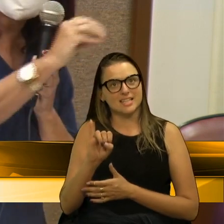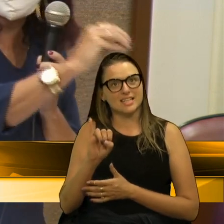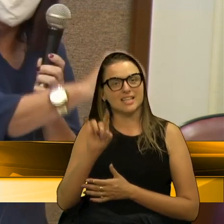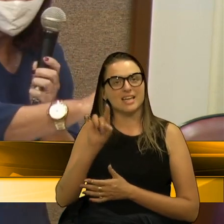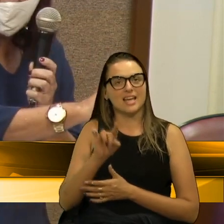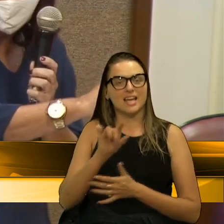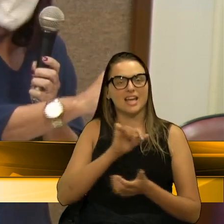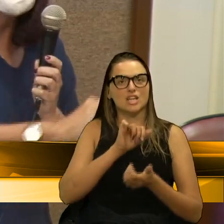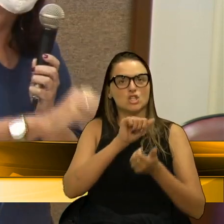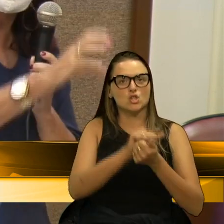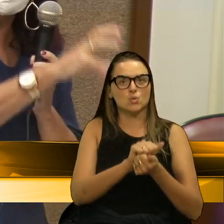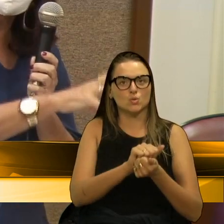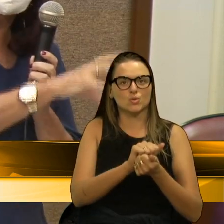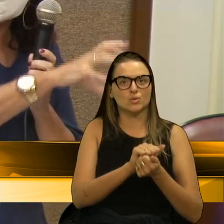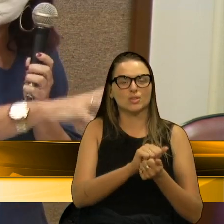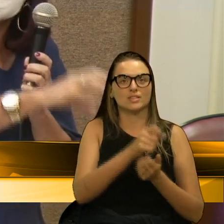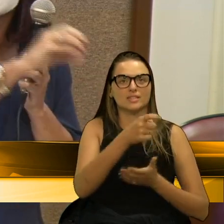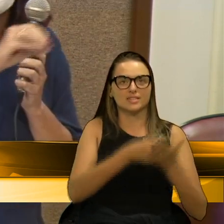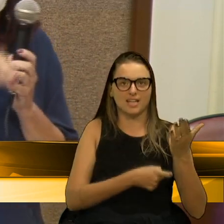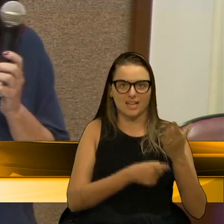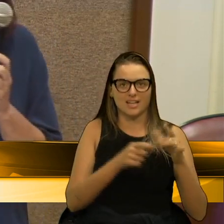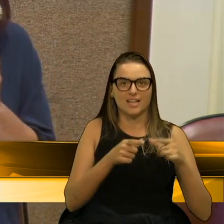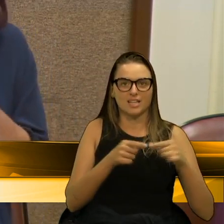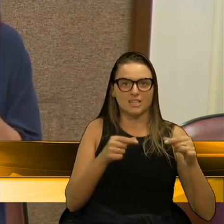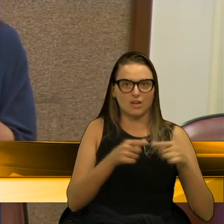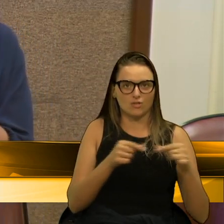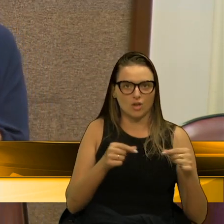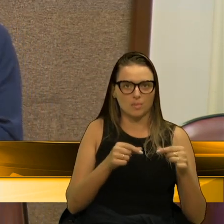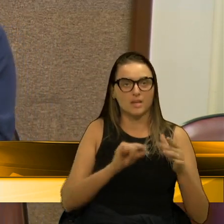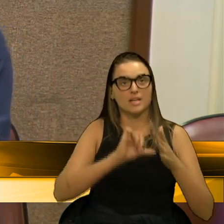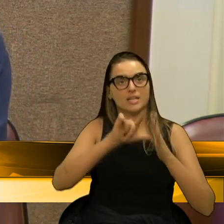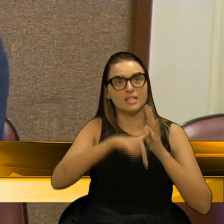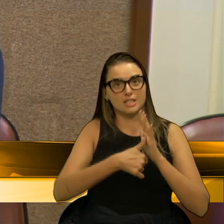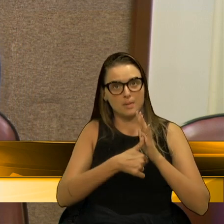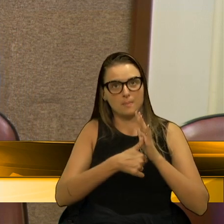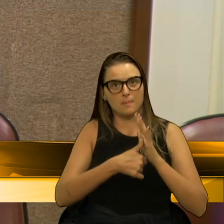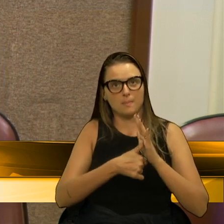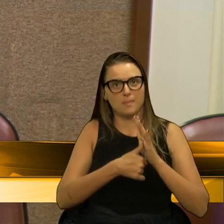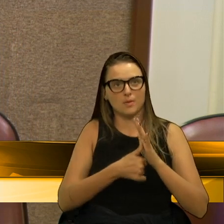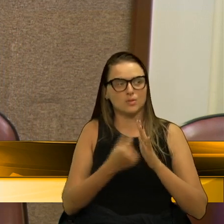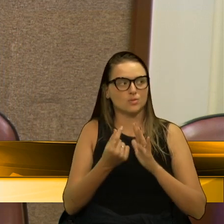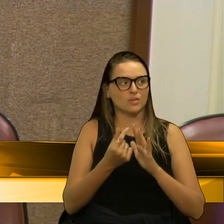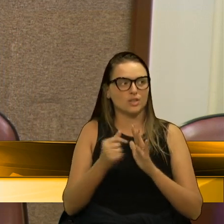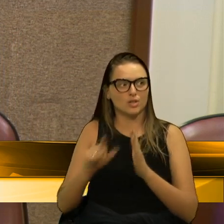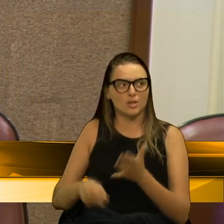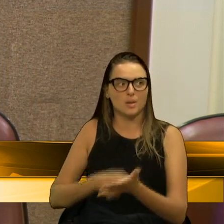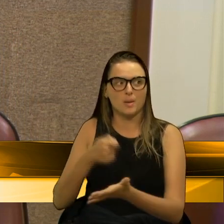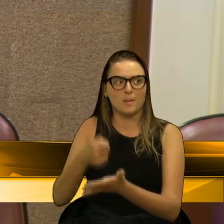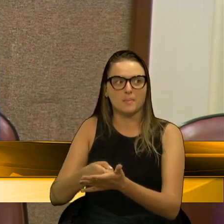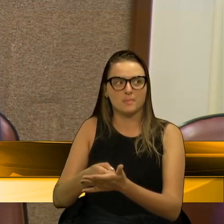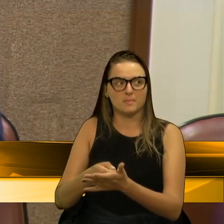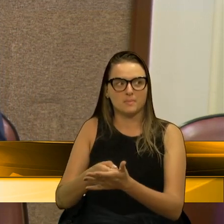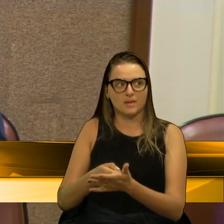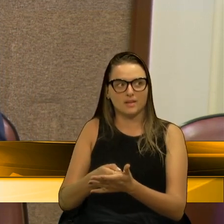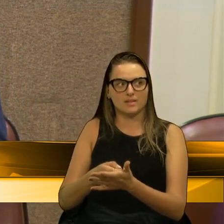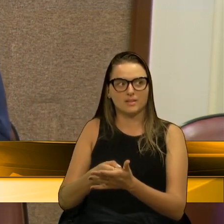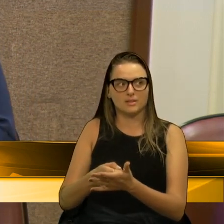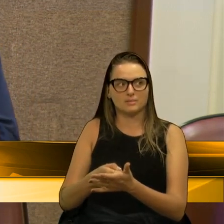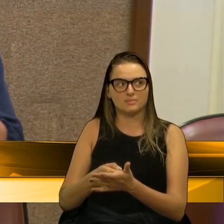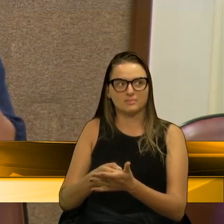da tarifa e este cálculo é repassado por aqueles que pagam a passagem cheia, que são os